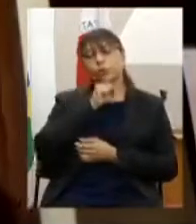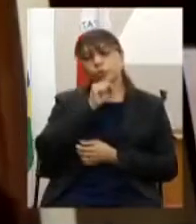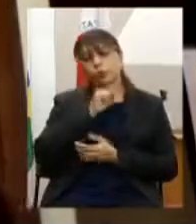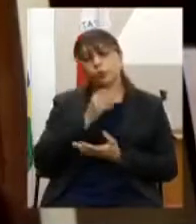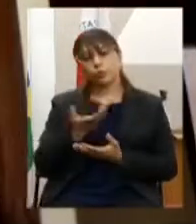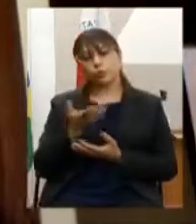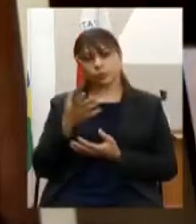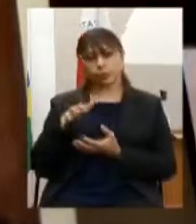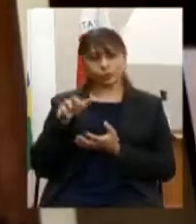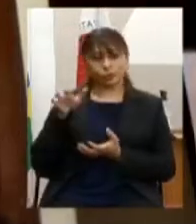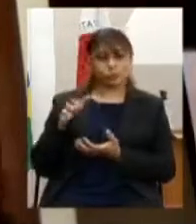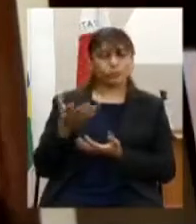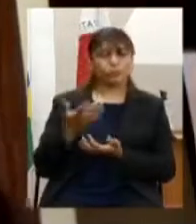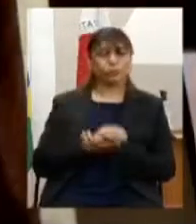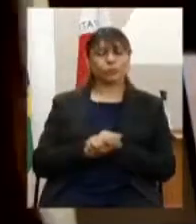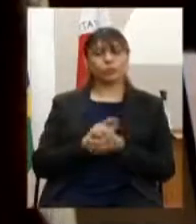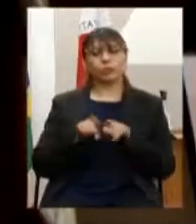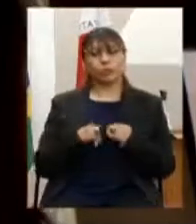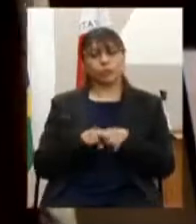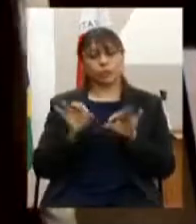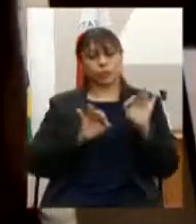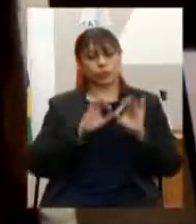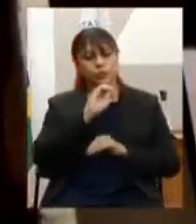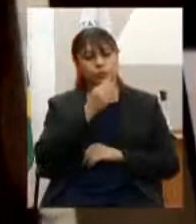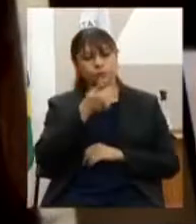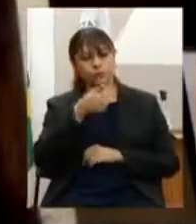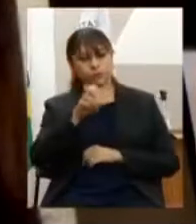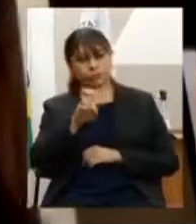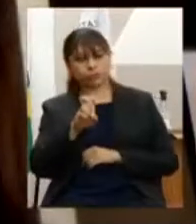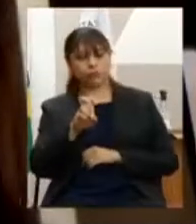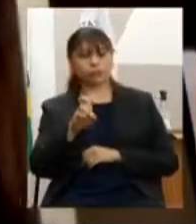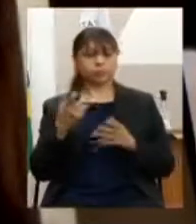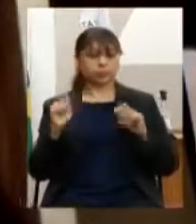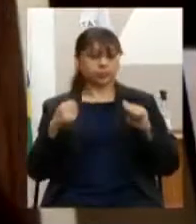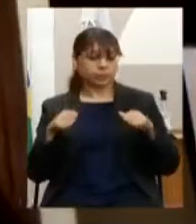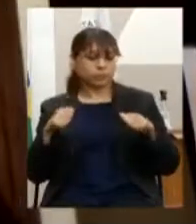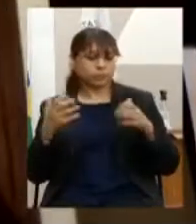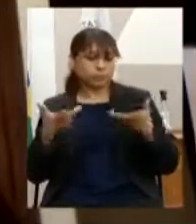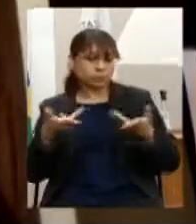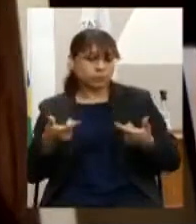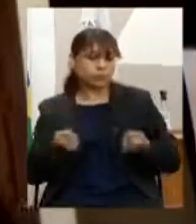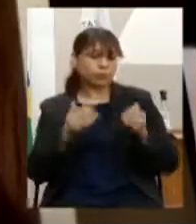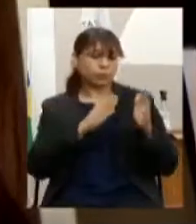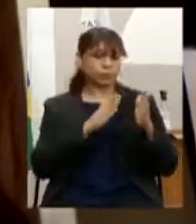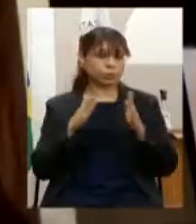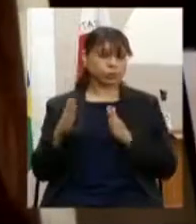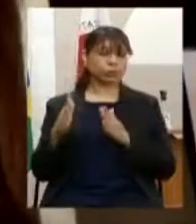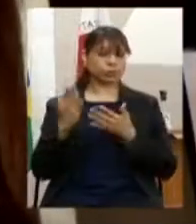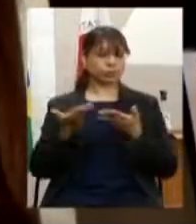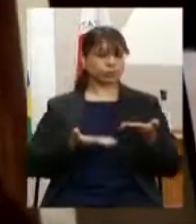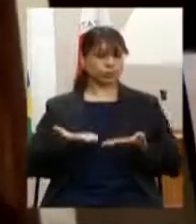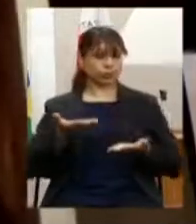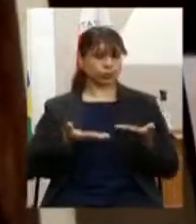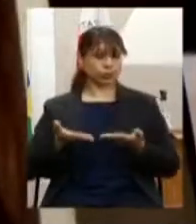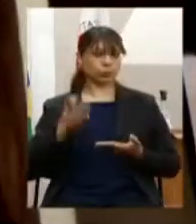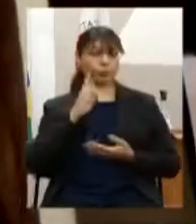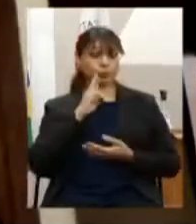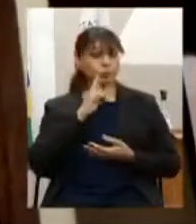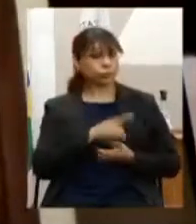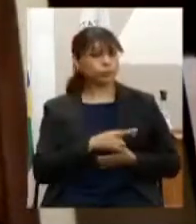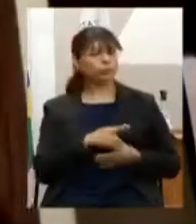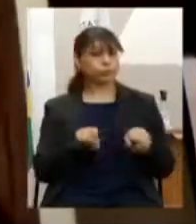e o programa 015 aprimoramento dos processos de atendimento a análise resposta e